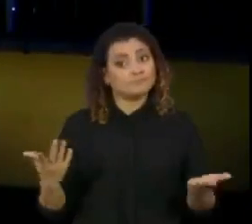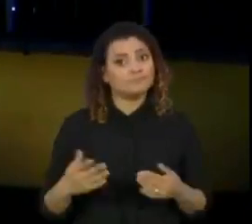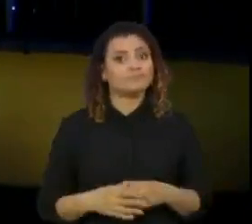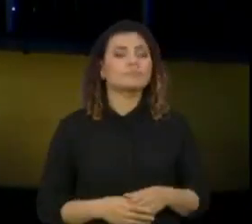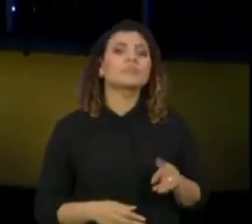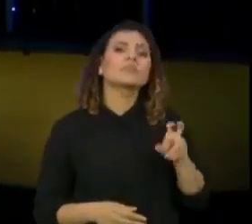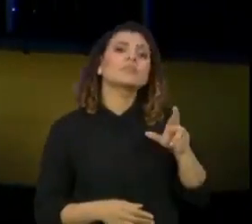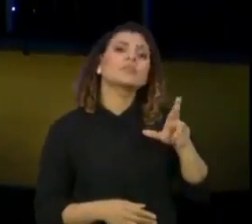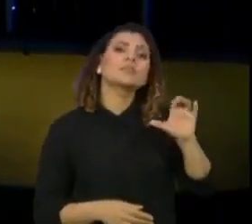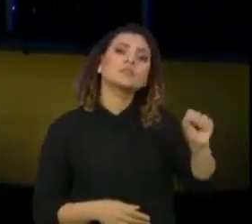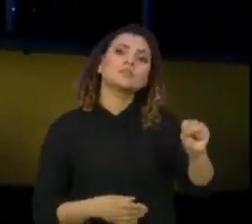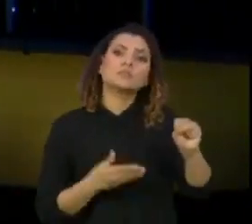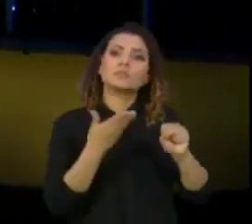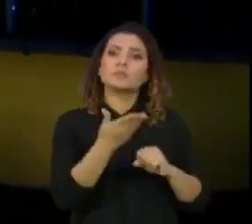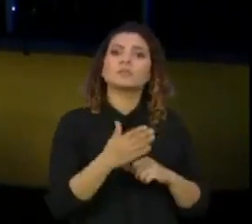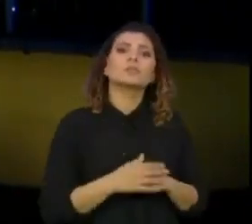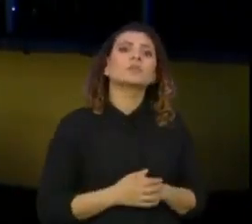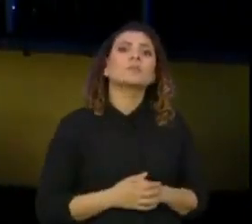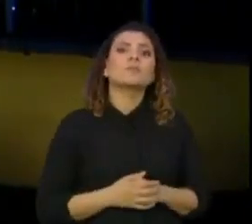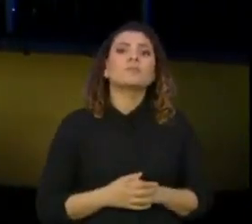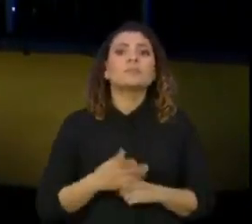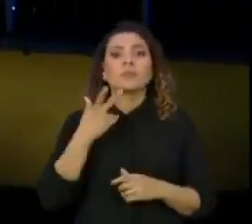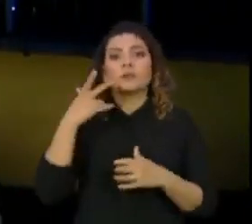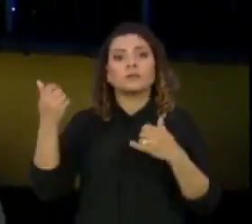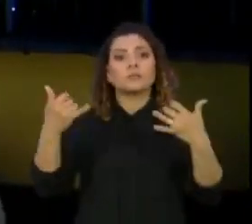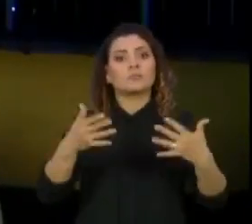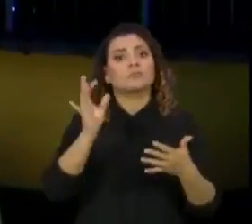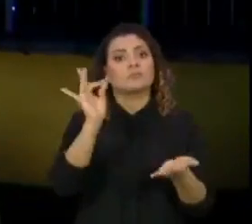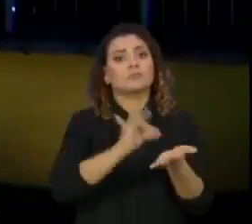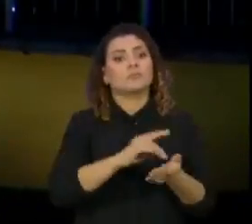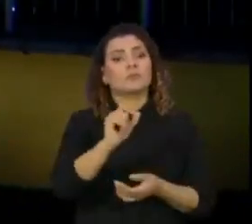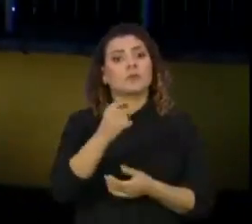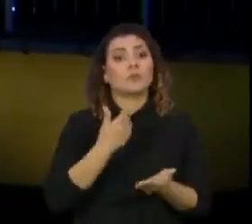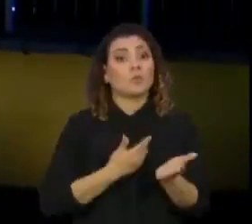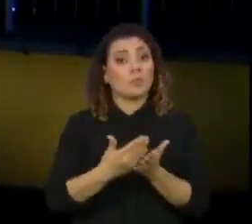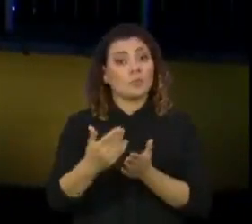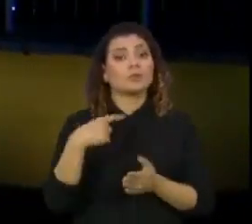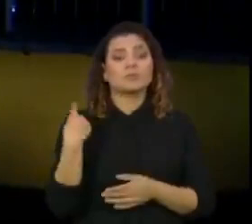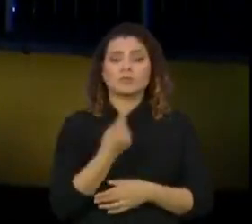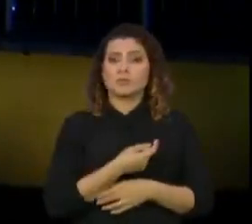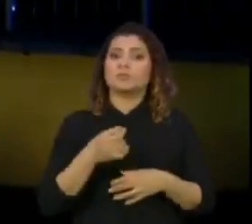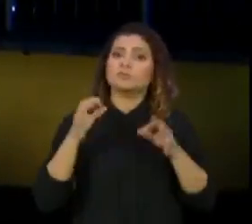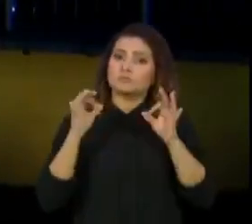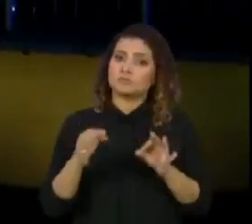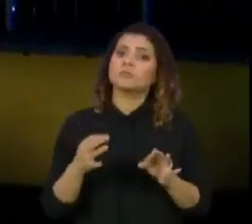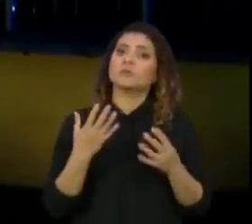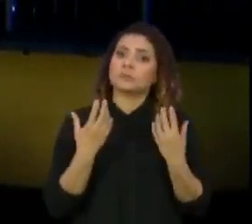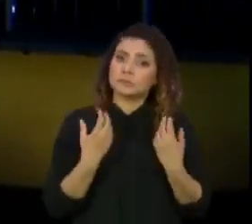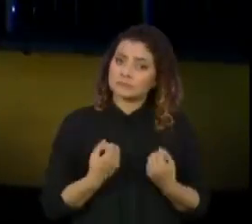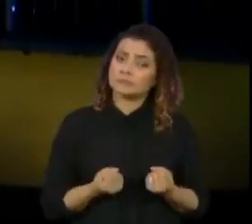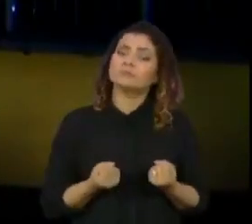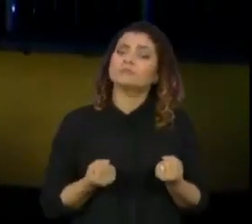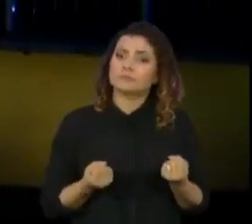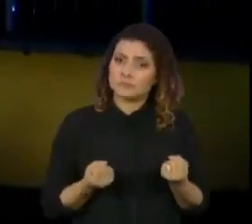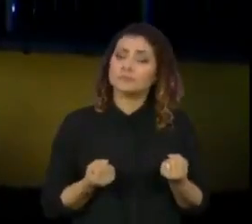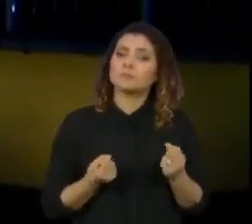Vinícius, queria te dizer que, inicialmente, nós admitíamos apresentar